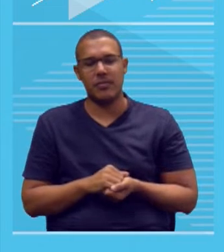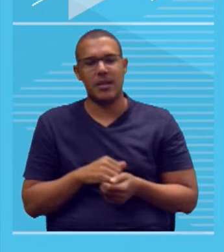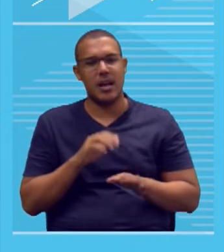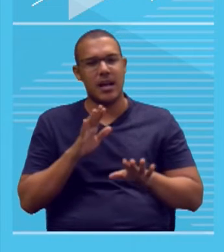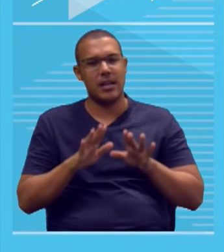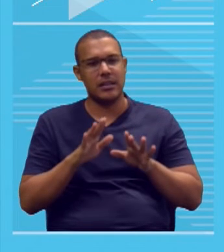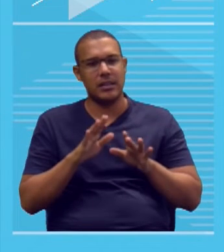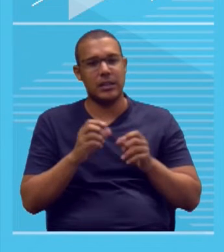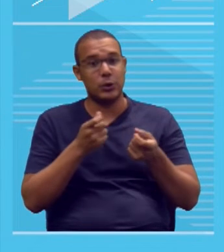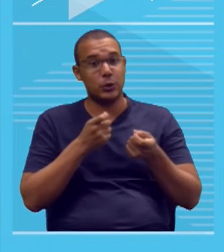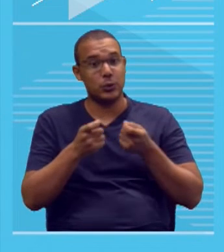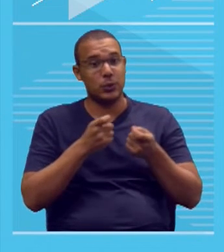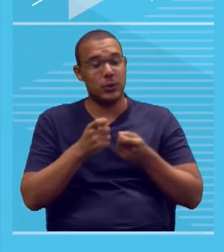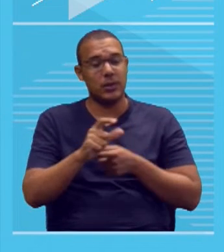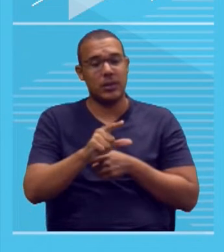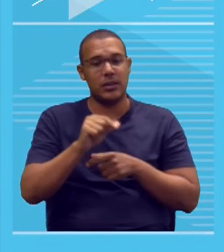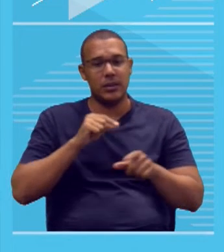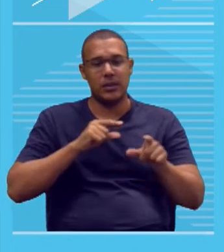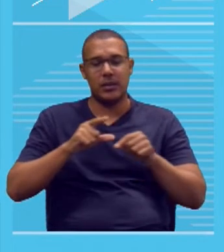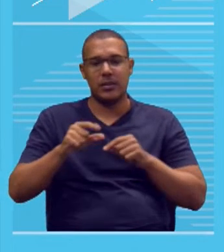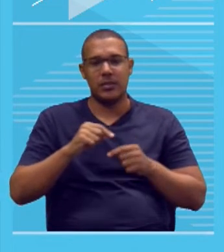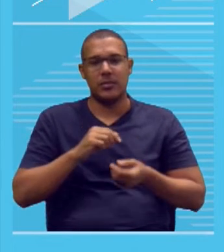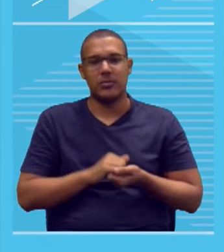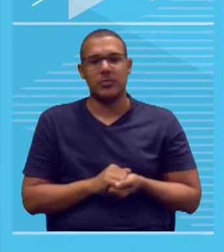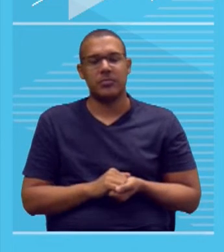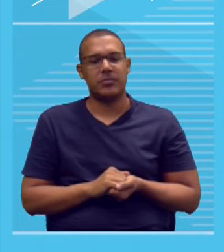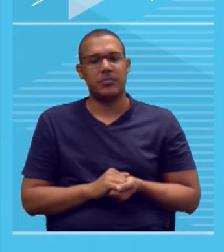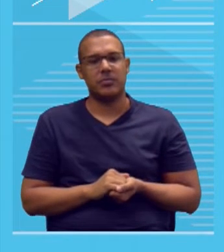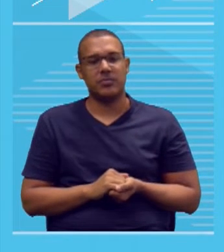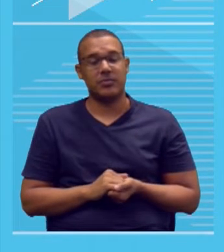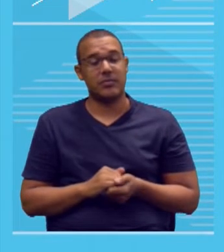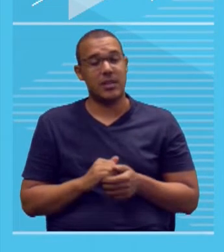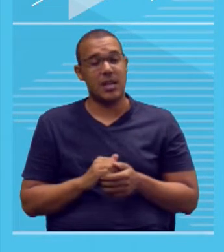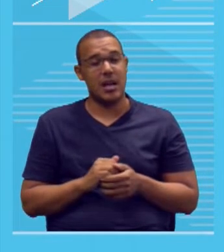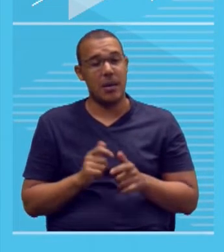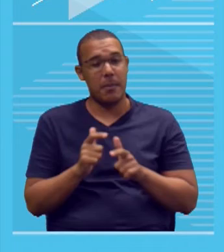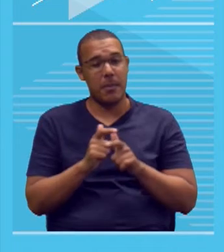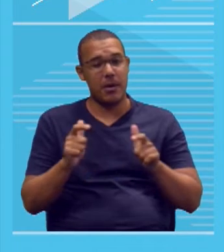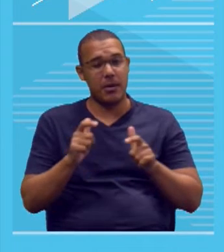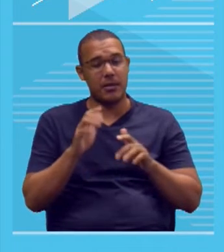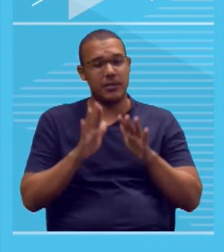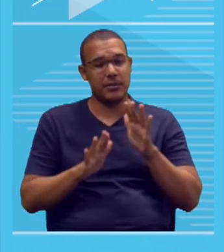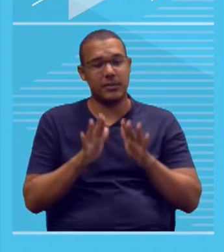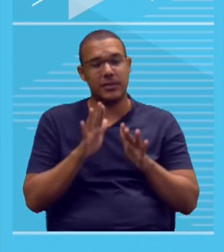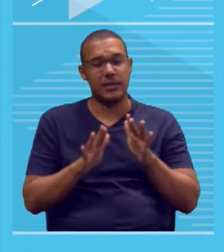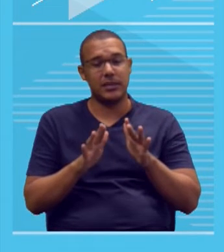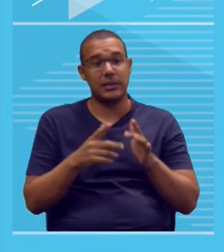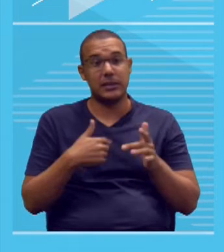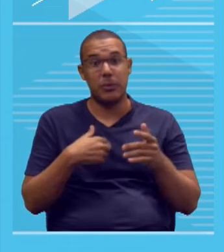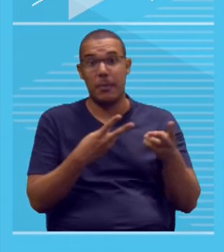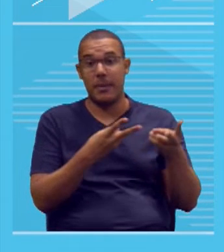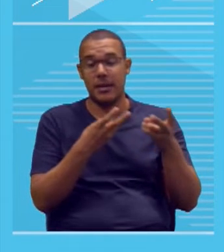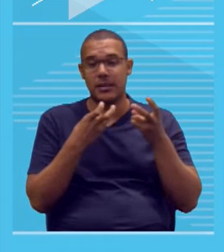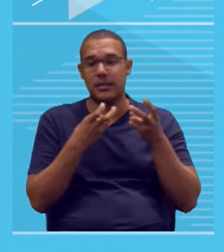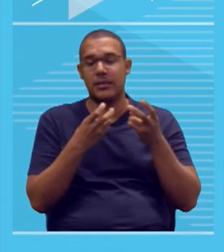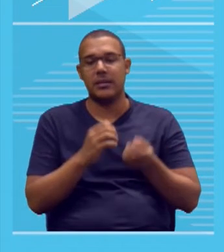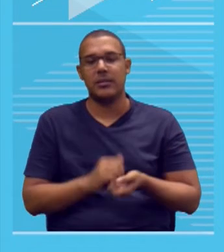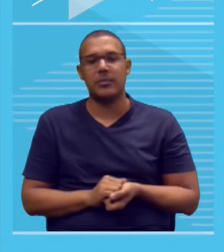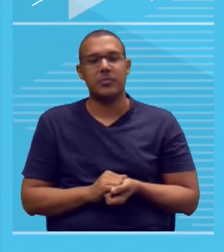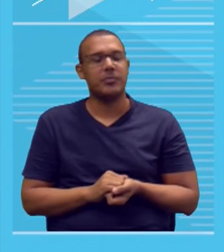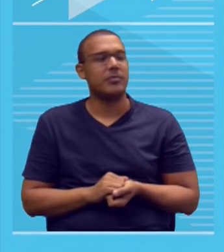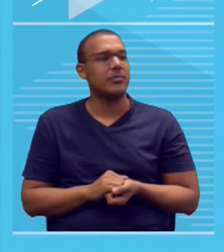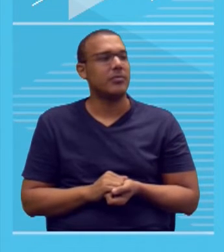escolhas. Muitas vezes, aliás, eu me arrisco até a dizer que, na maioria das vezes, sem que a gente perceba. Isso aí foi o tema